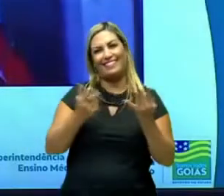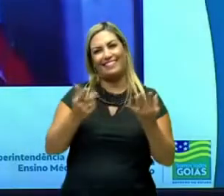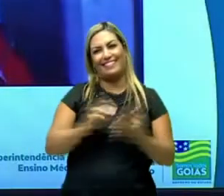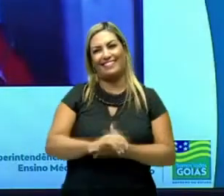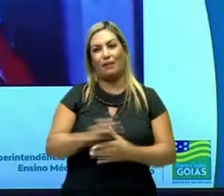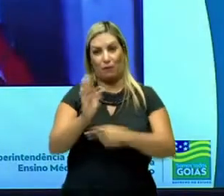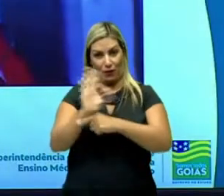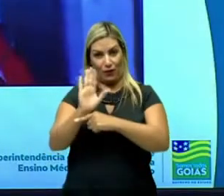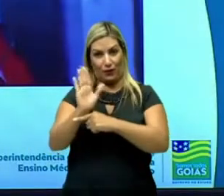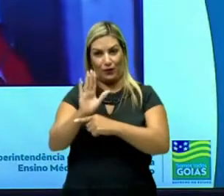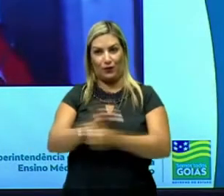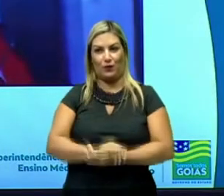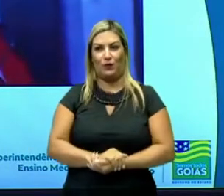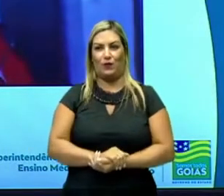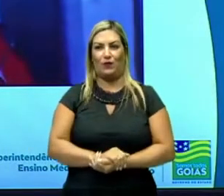né?